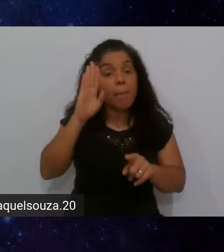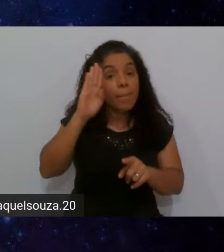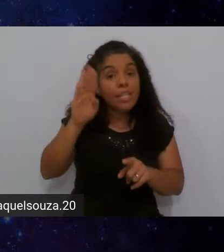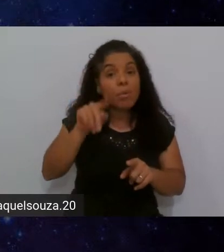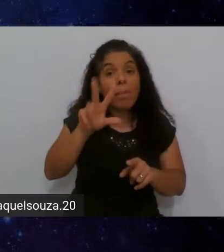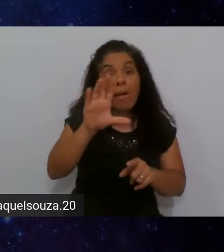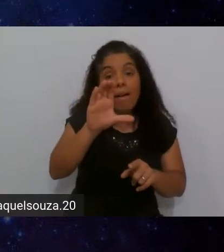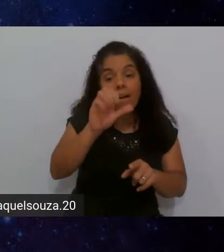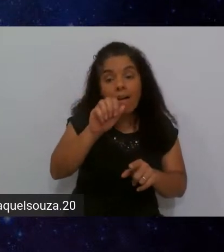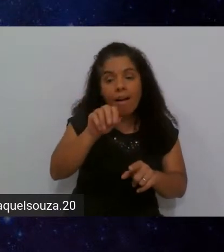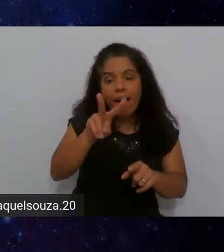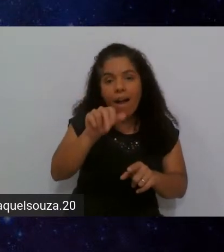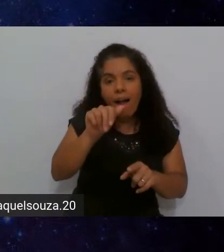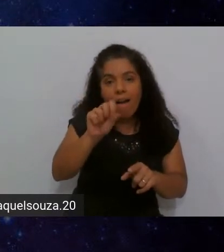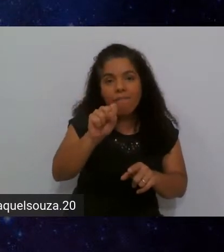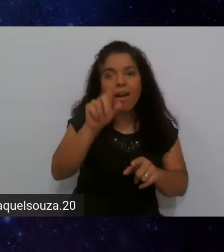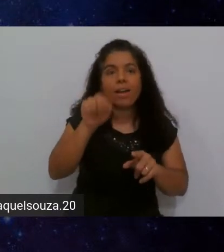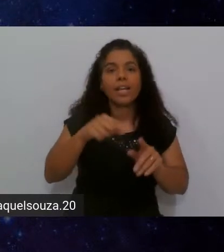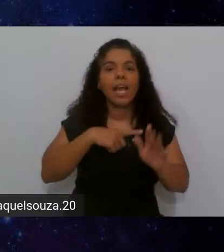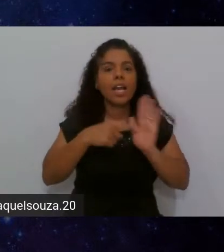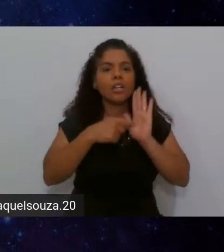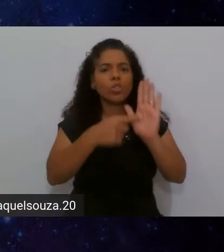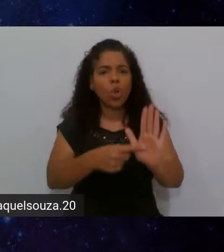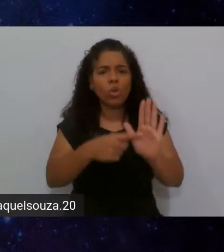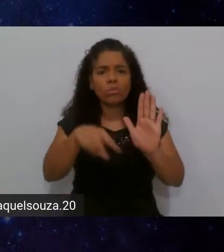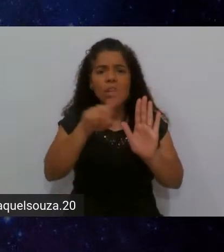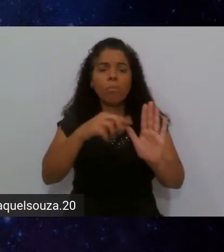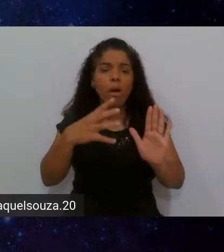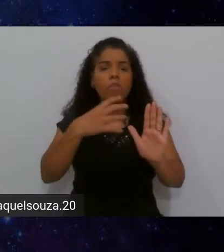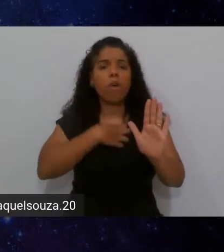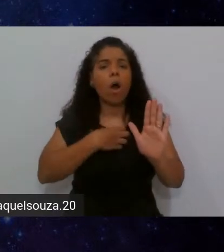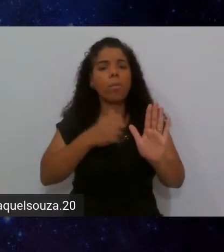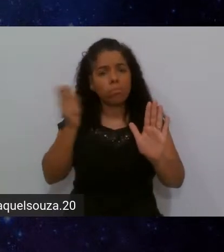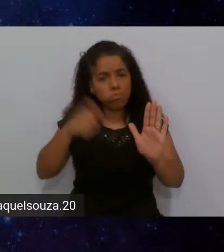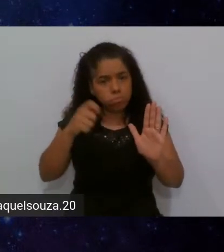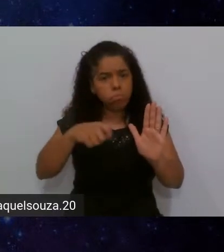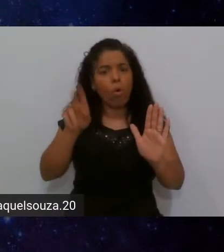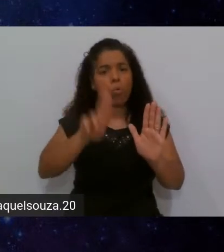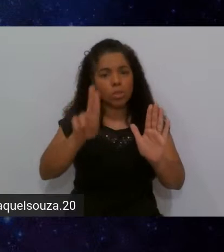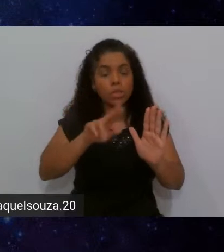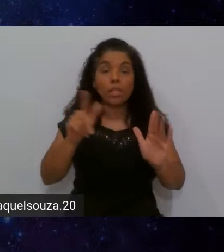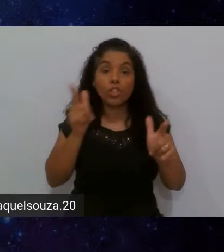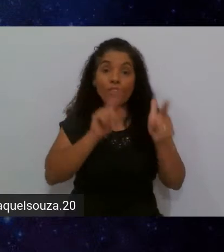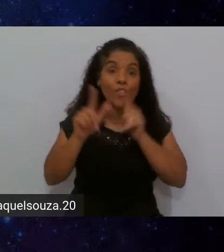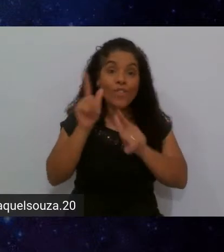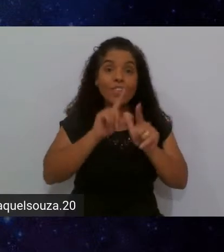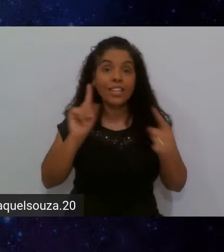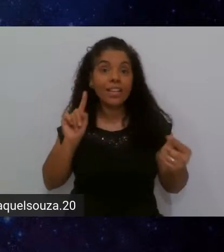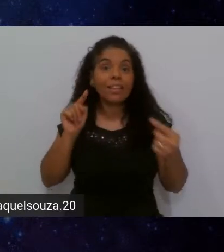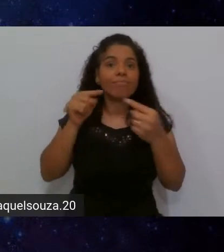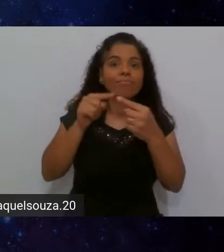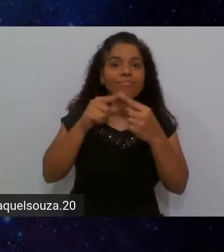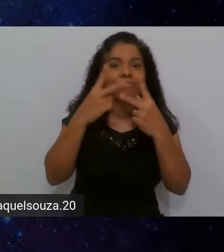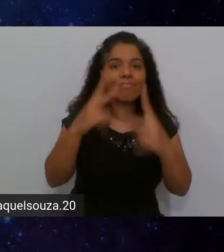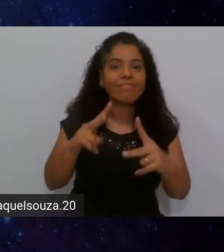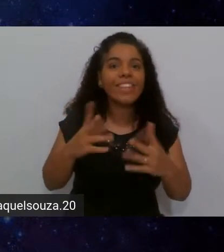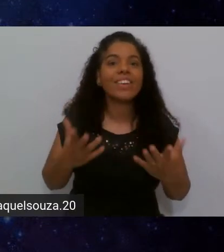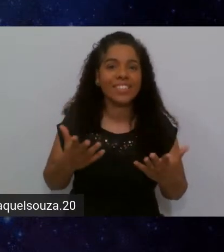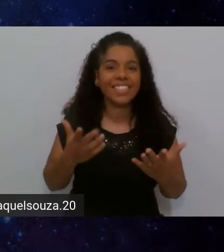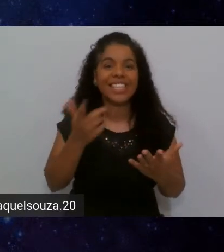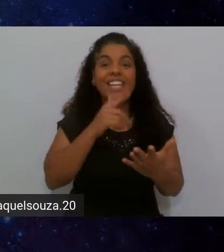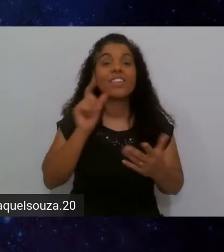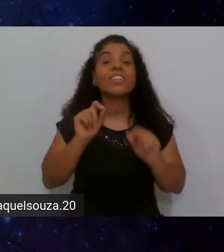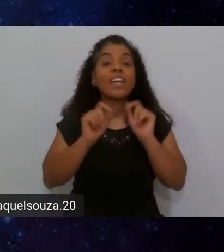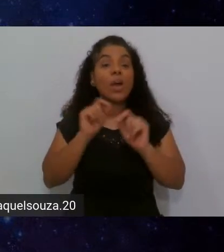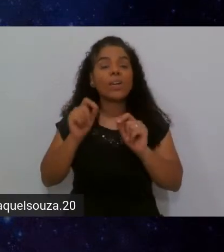Canva que ele trouxe para vocês porque é uma forma que vocês podem utilizar aí de conseguir alcançar o seu objetivo que